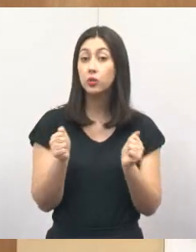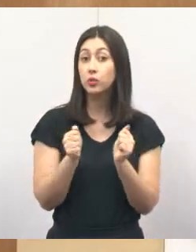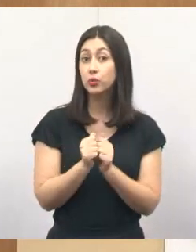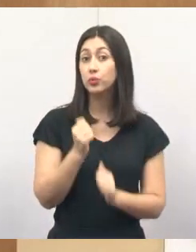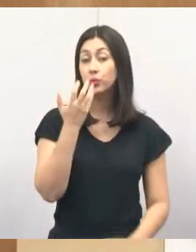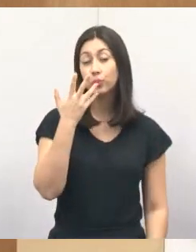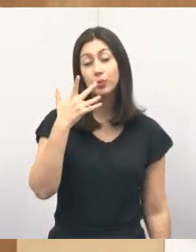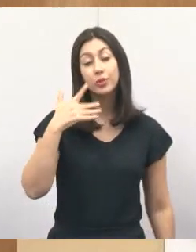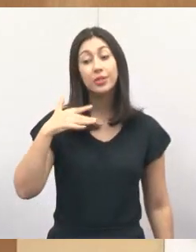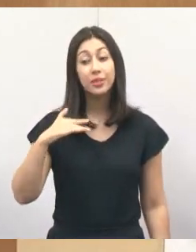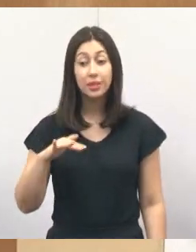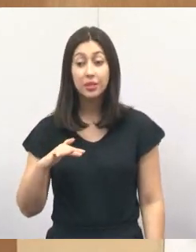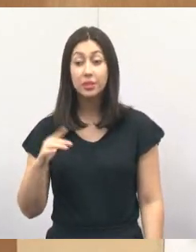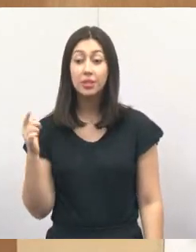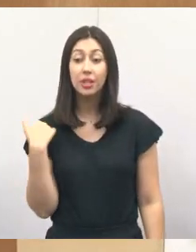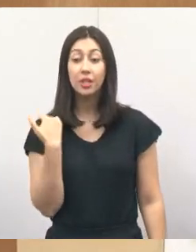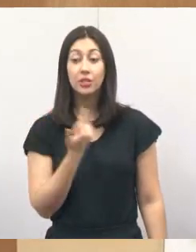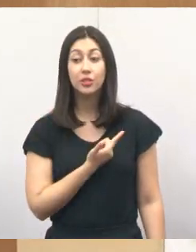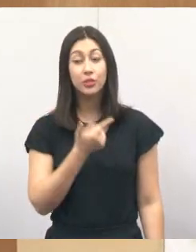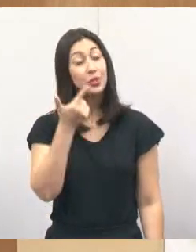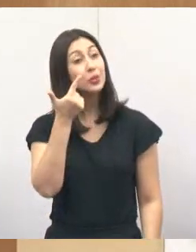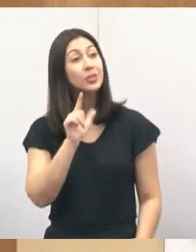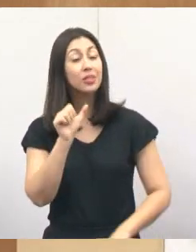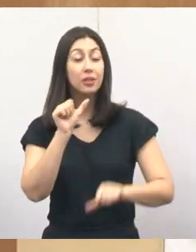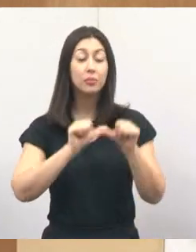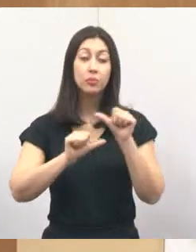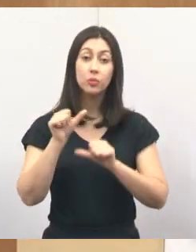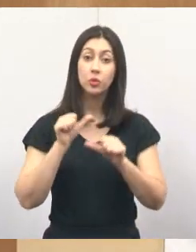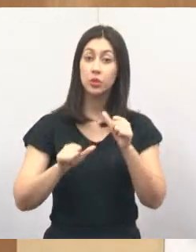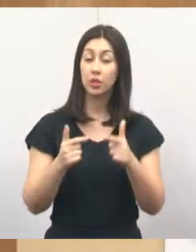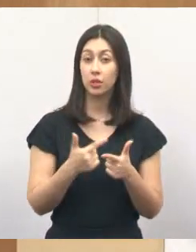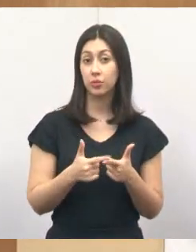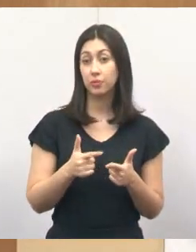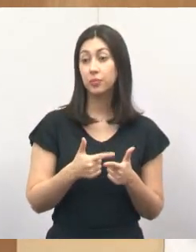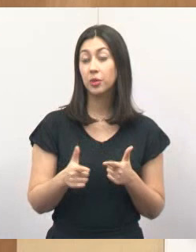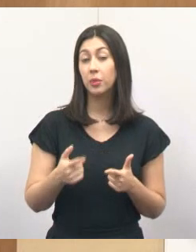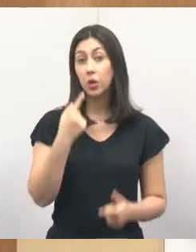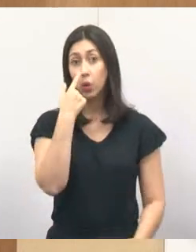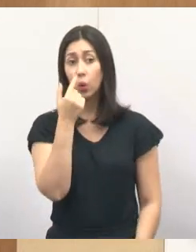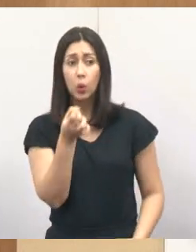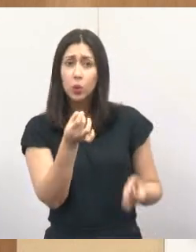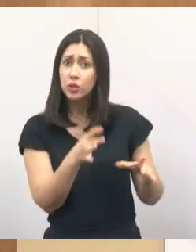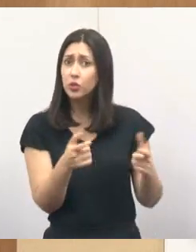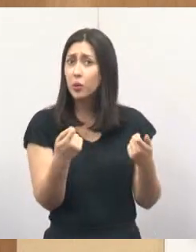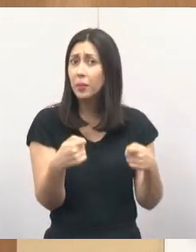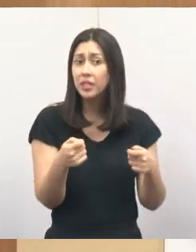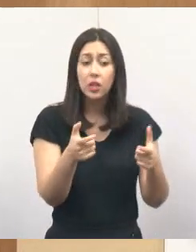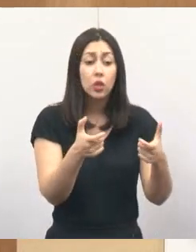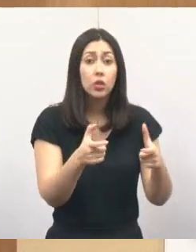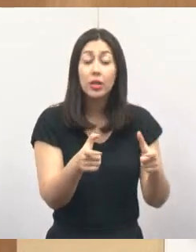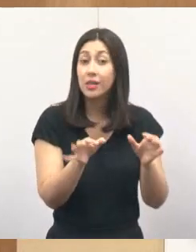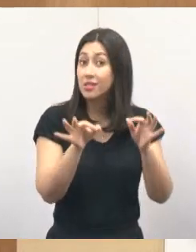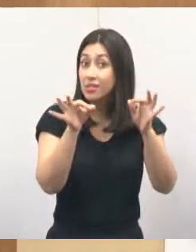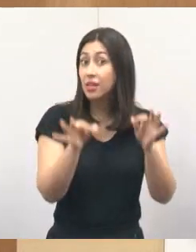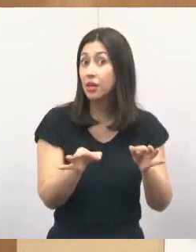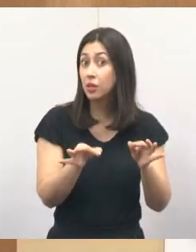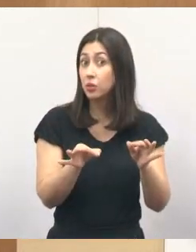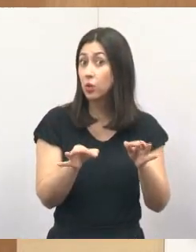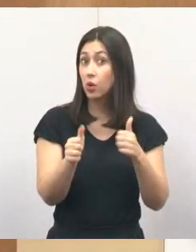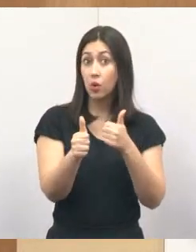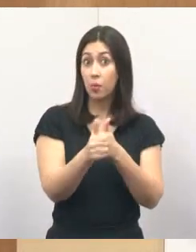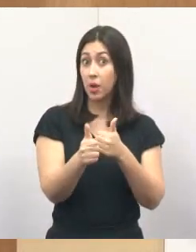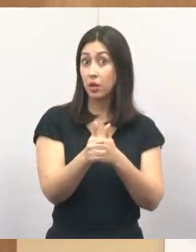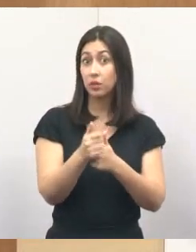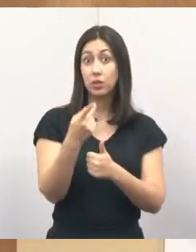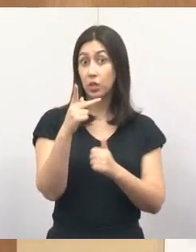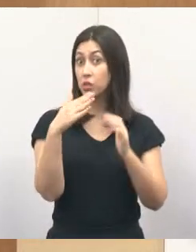crianças para que a gente tente reverter esse quadro. O lixo precisa ser colocado na porta da sua casa e tem